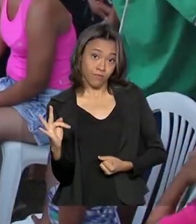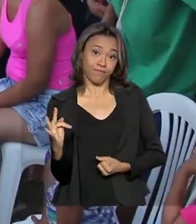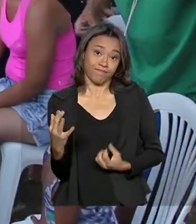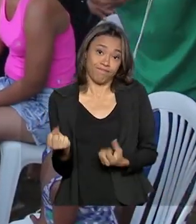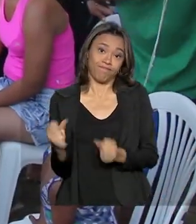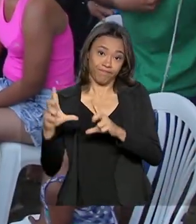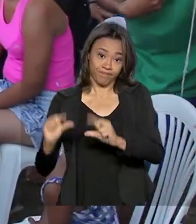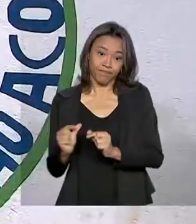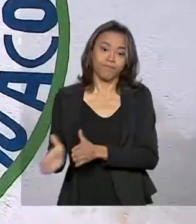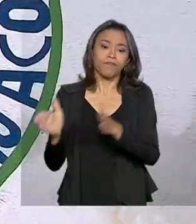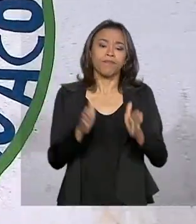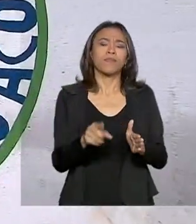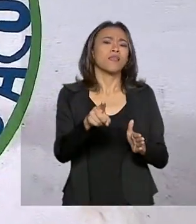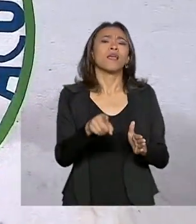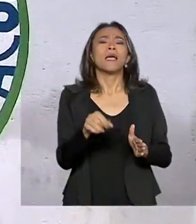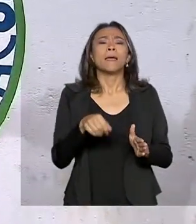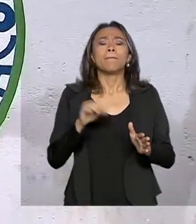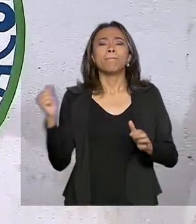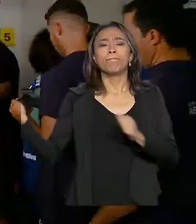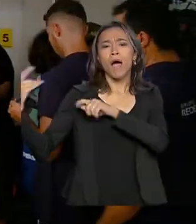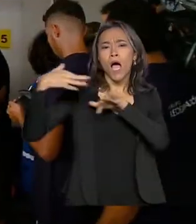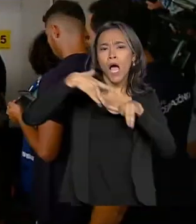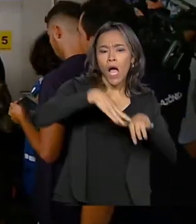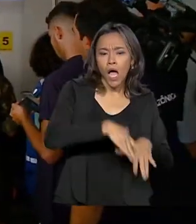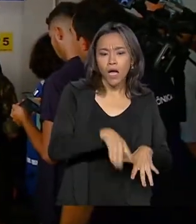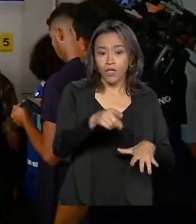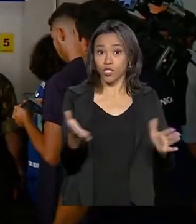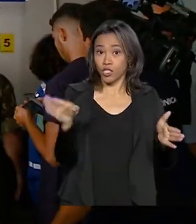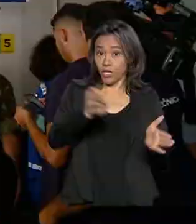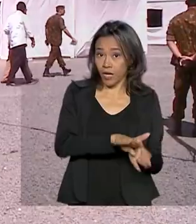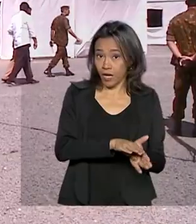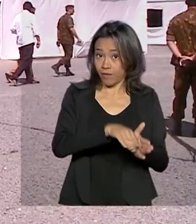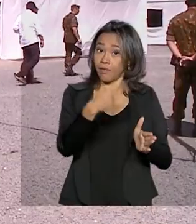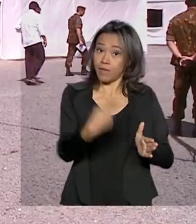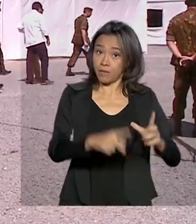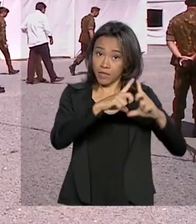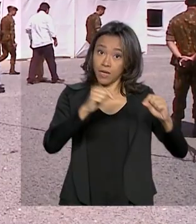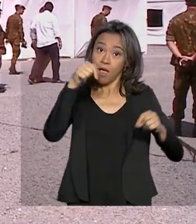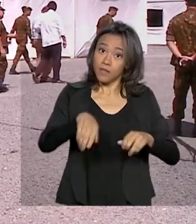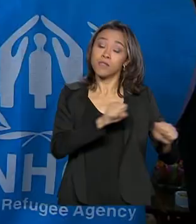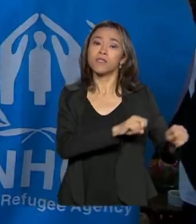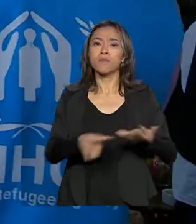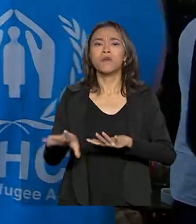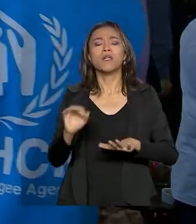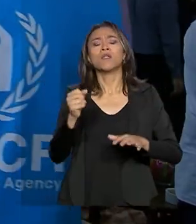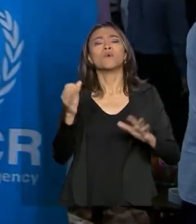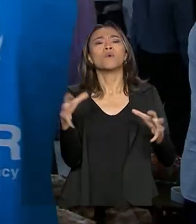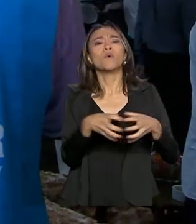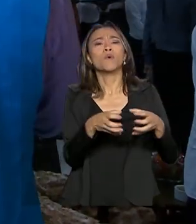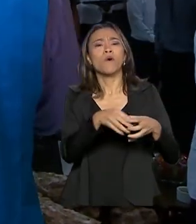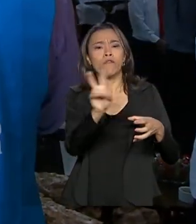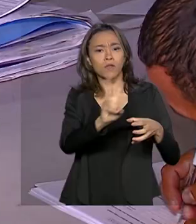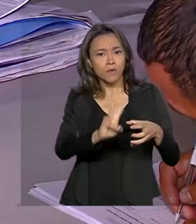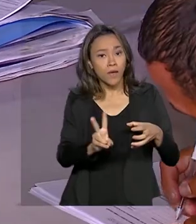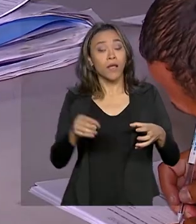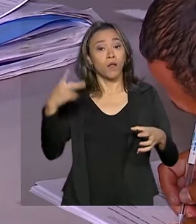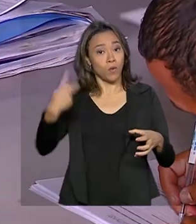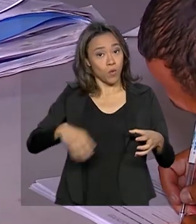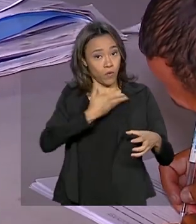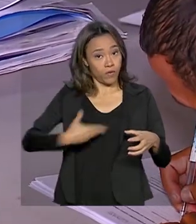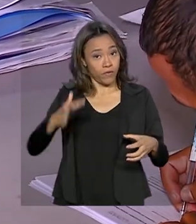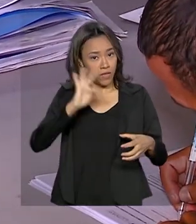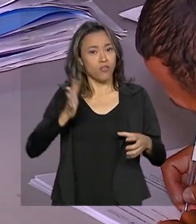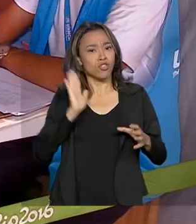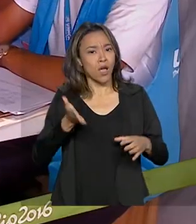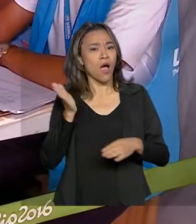133 imigrantes da Venezuela desembarcaram em Brasília só esta semana. Operação acolhida do governo federal já atendeu mais de